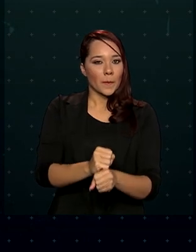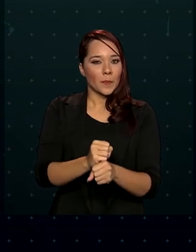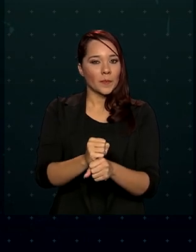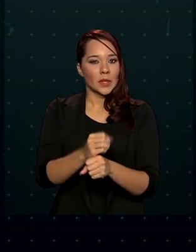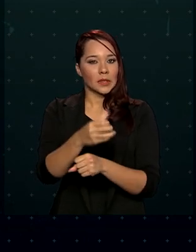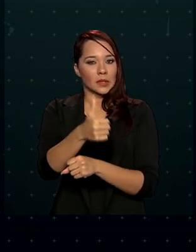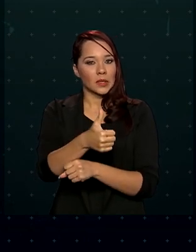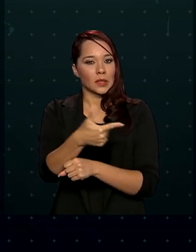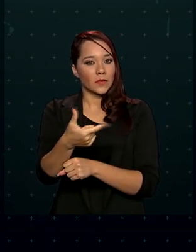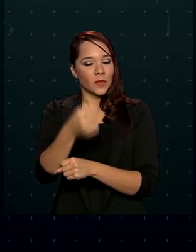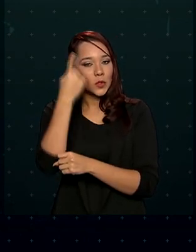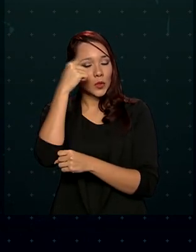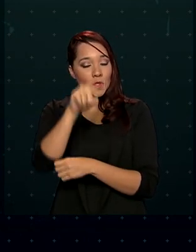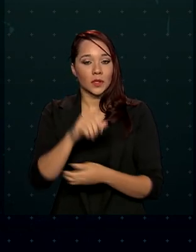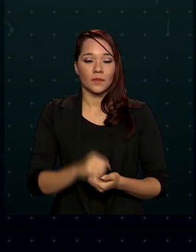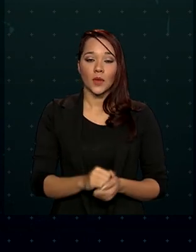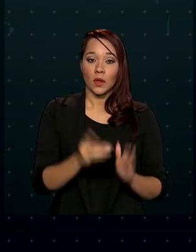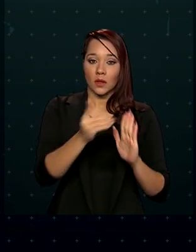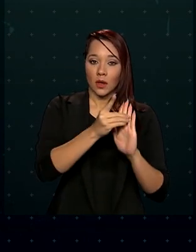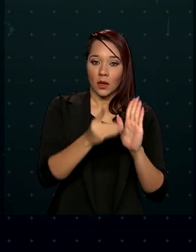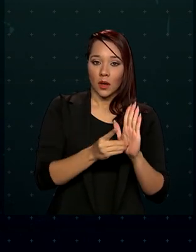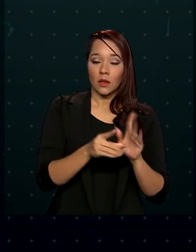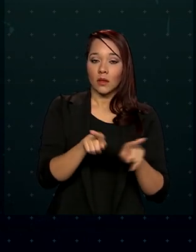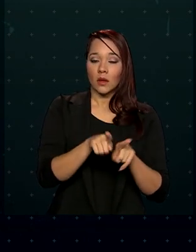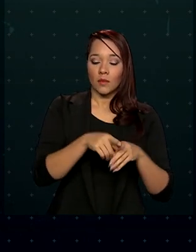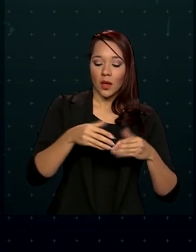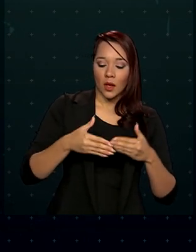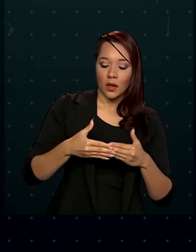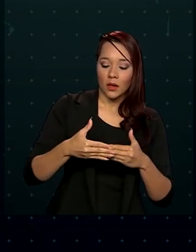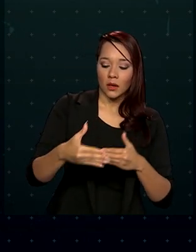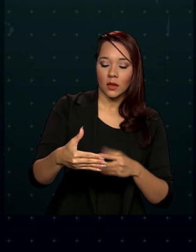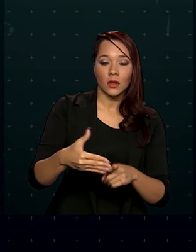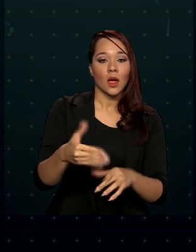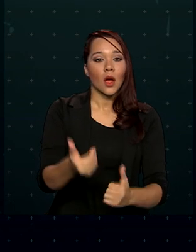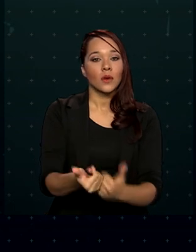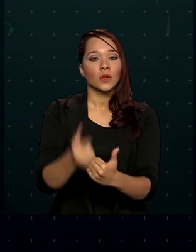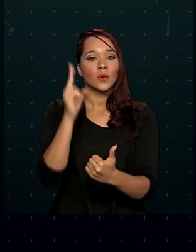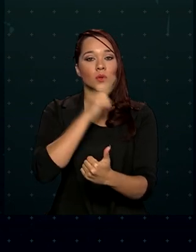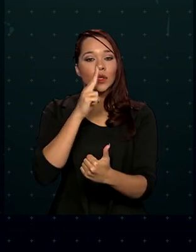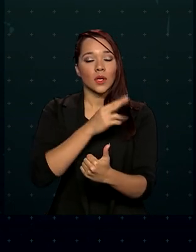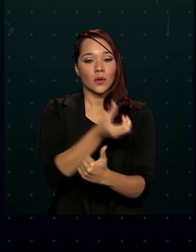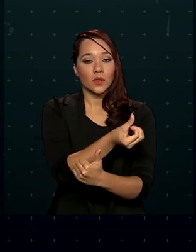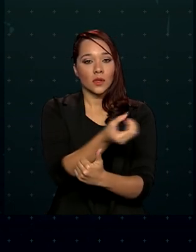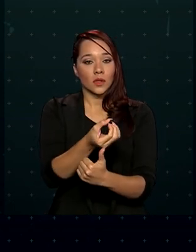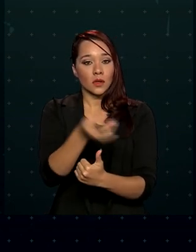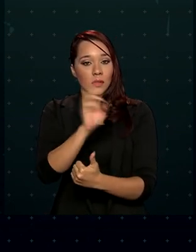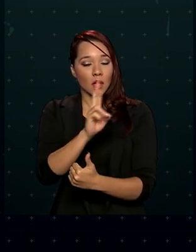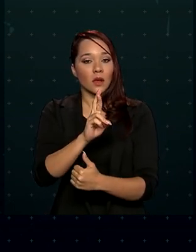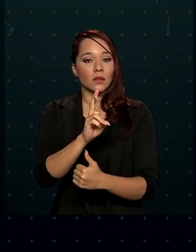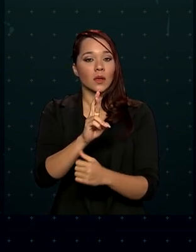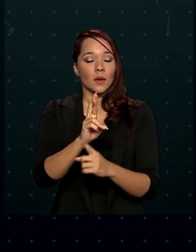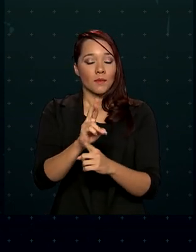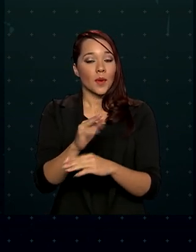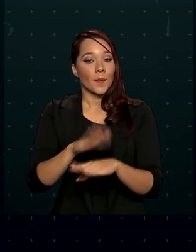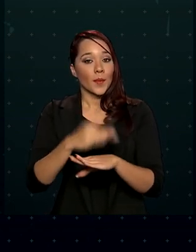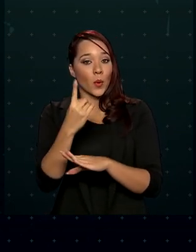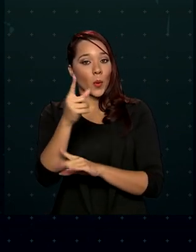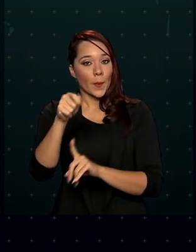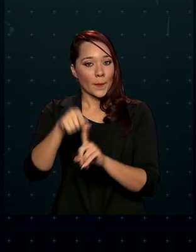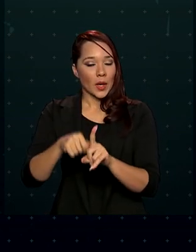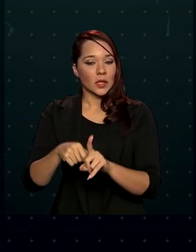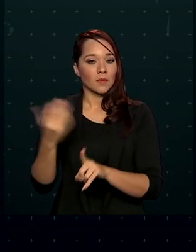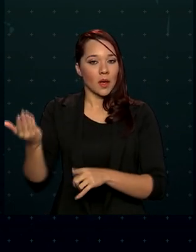O decreto também estende o auxílio emergencial de R 600,00 por mais um mês para